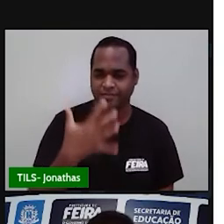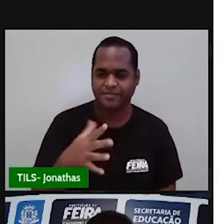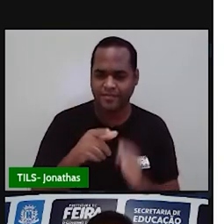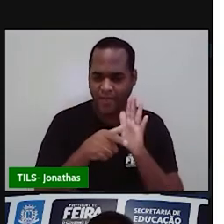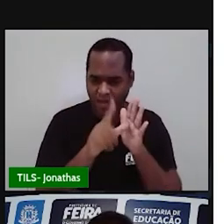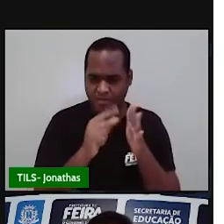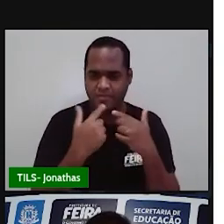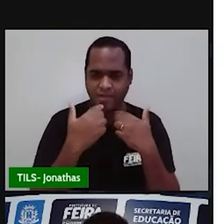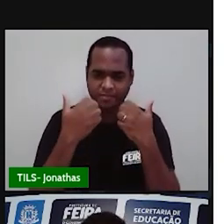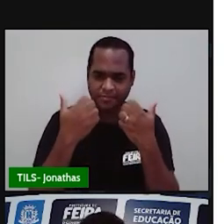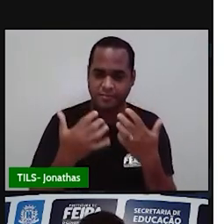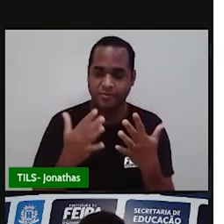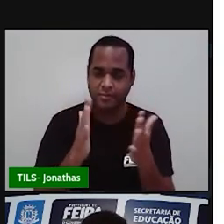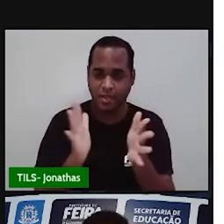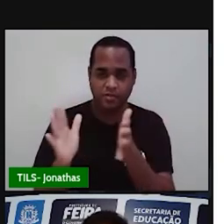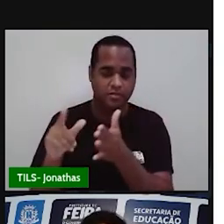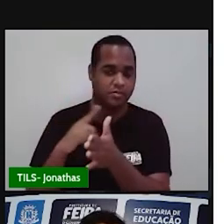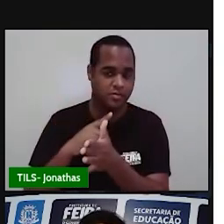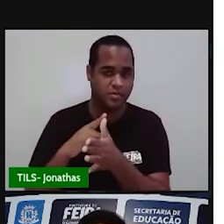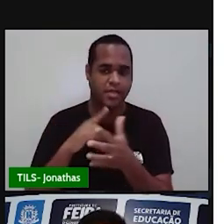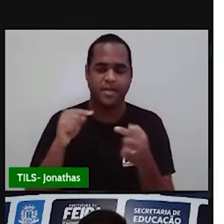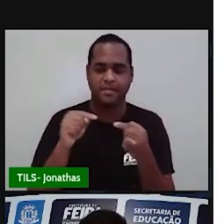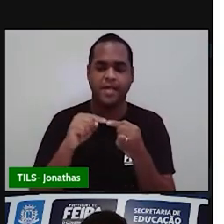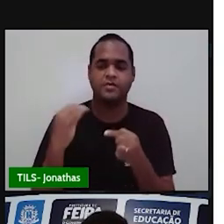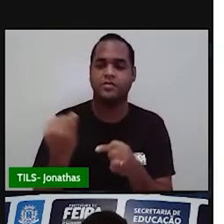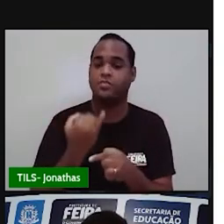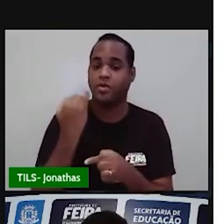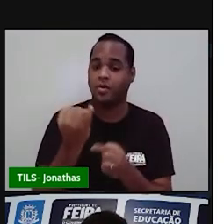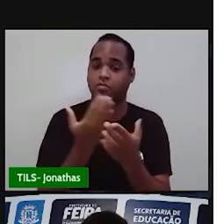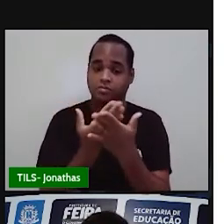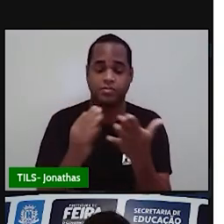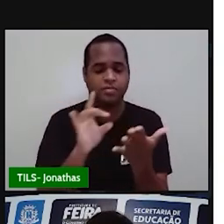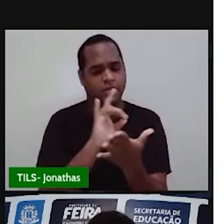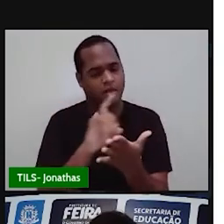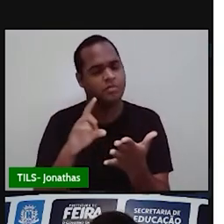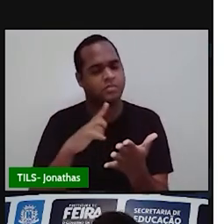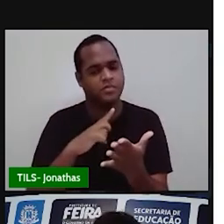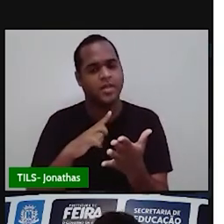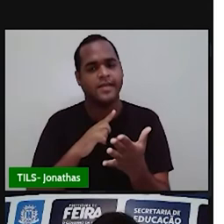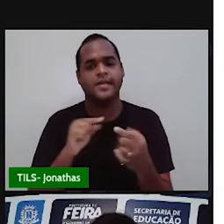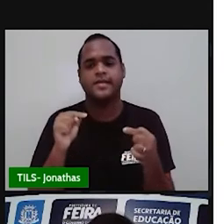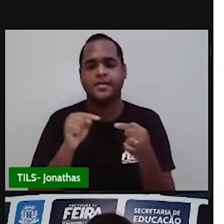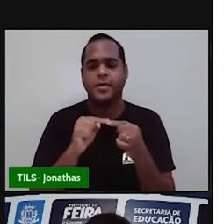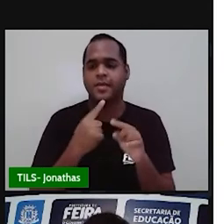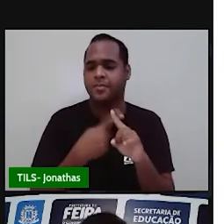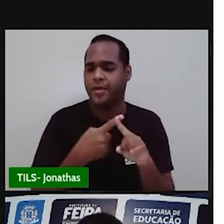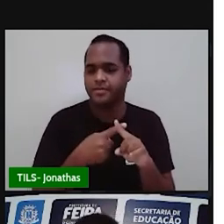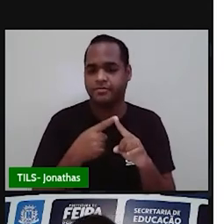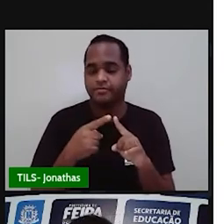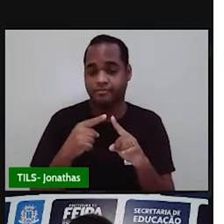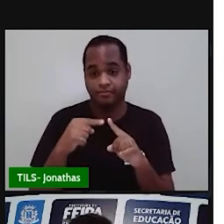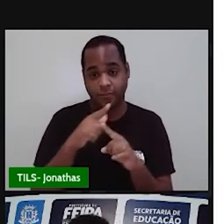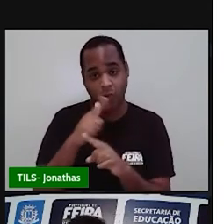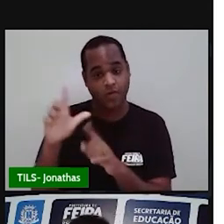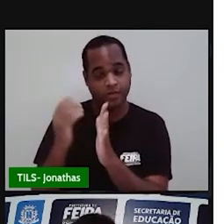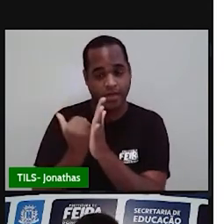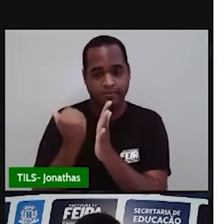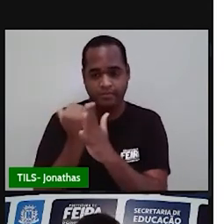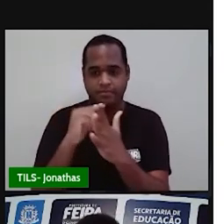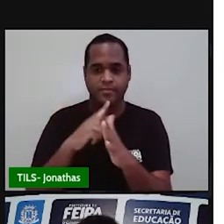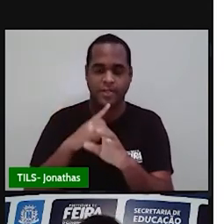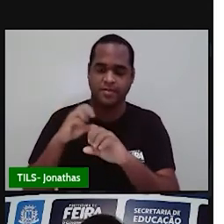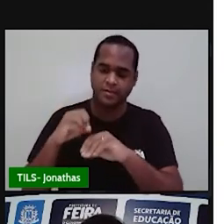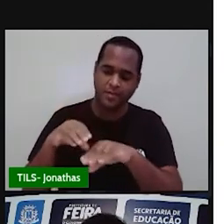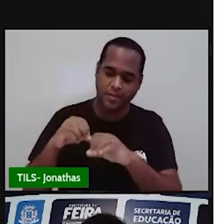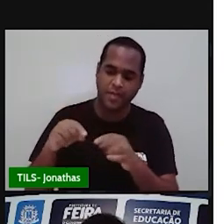da aula, a média aritmética é muito importante para nós, porque além desse cálculozinho com